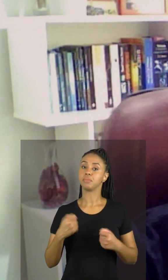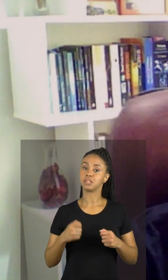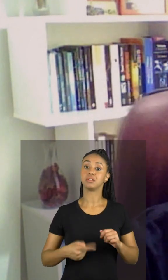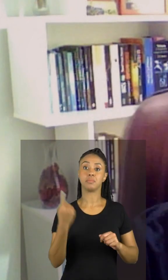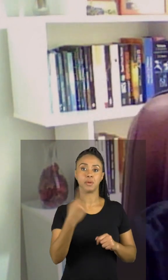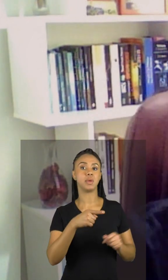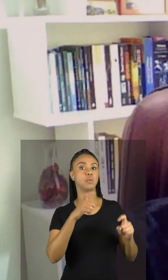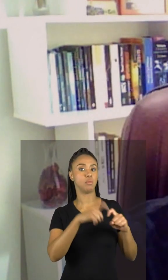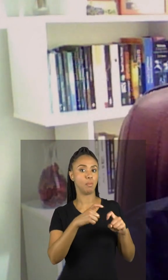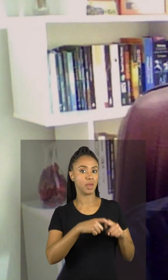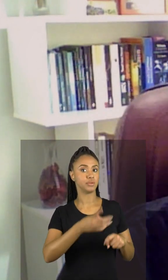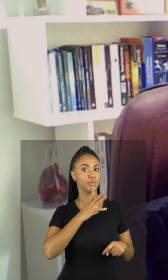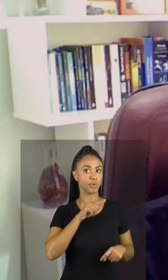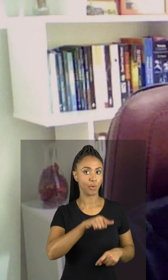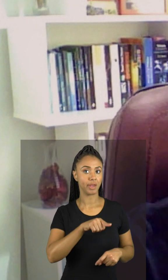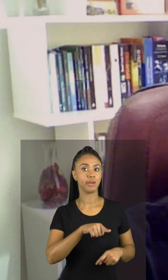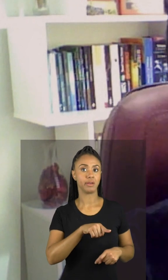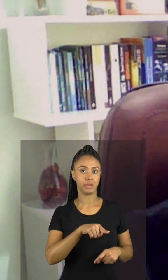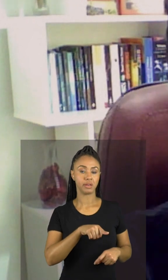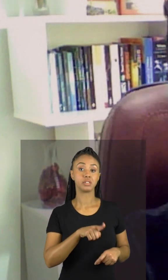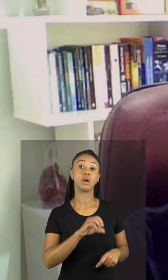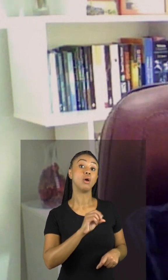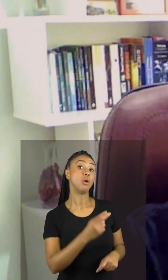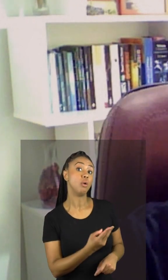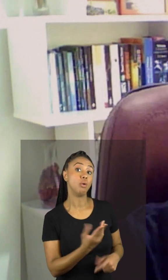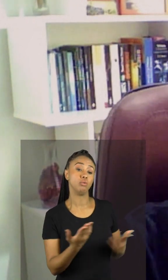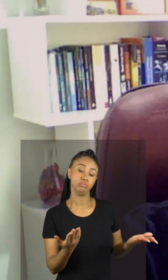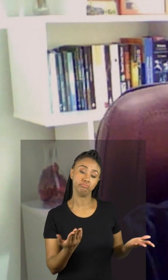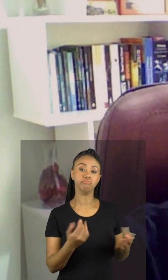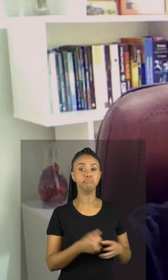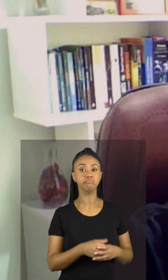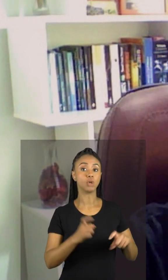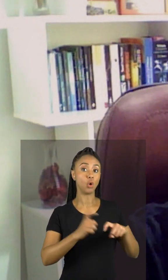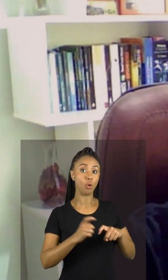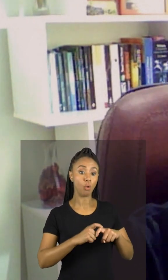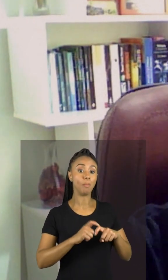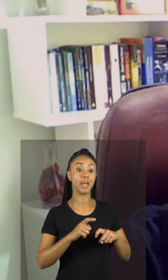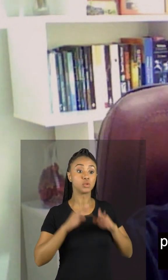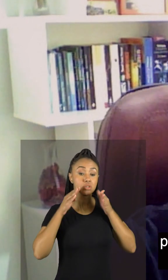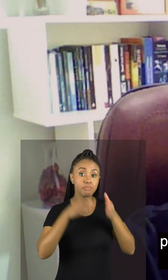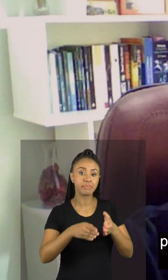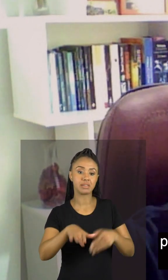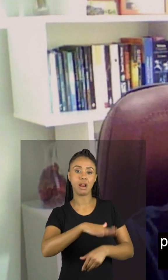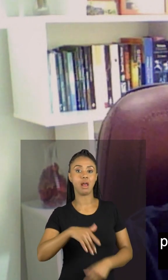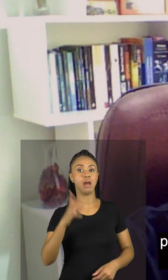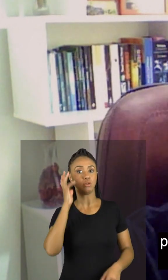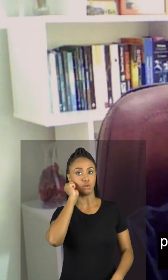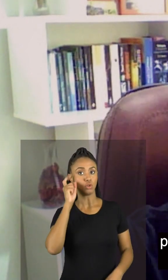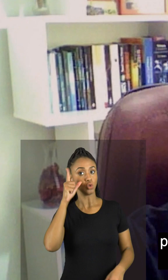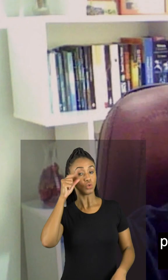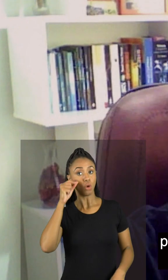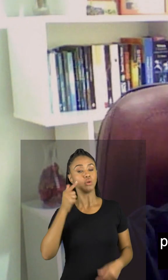primeiramente um médico especialista ou um médico de sono, especialista em medicina do sono para indicar o melhor